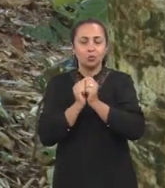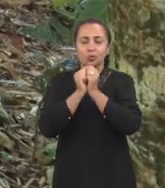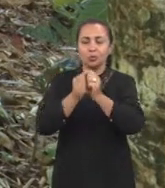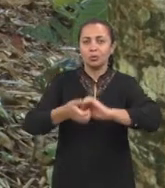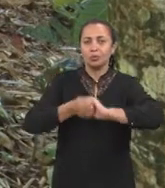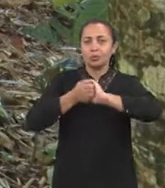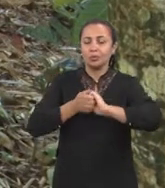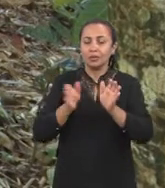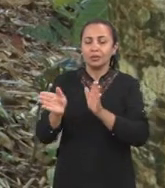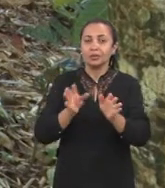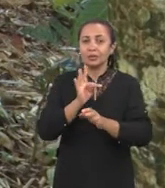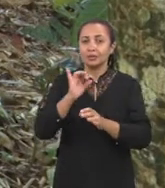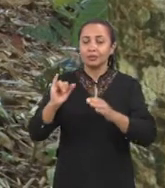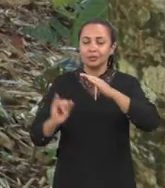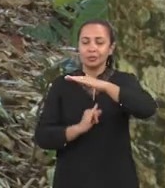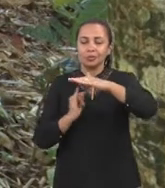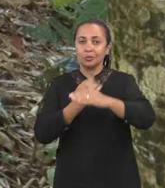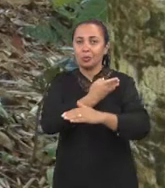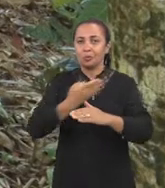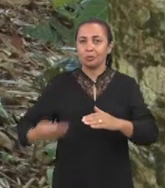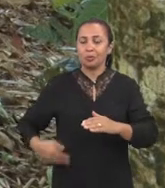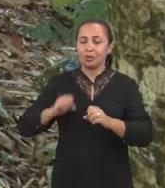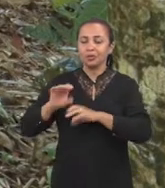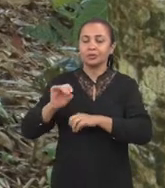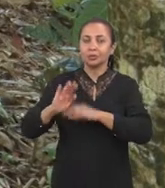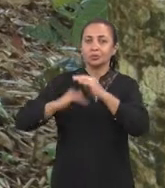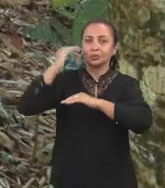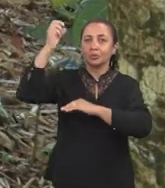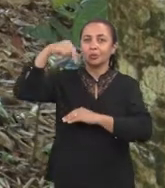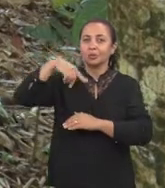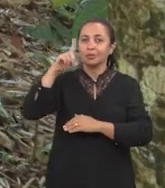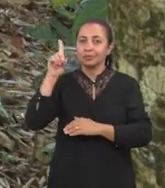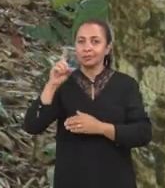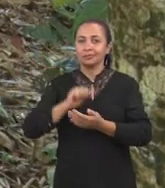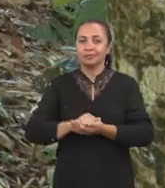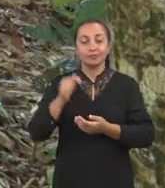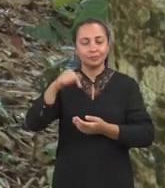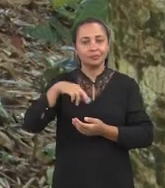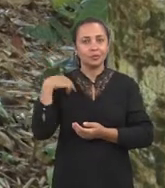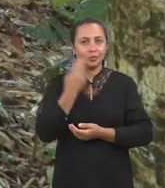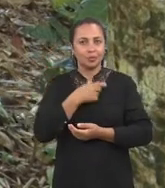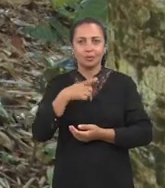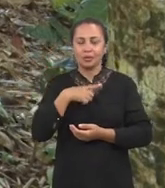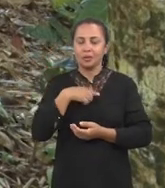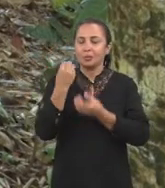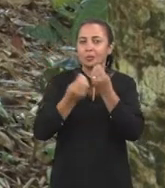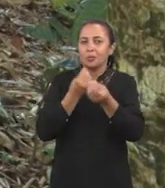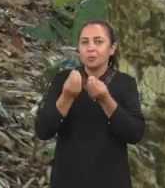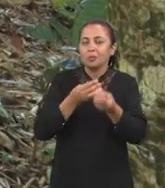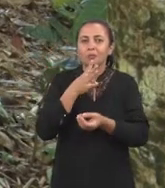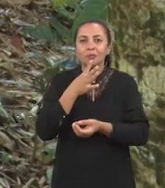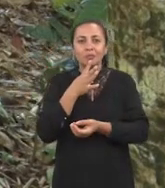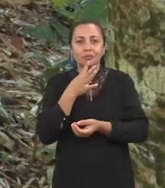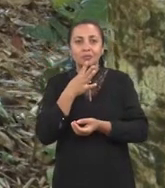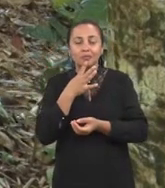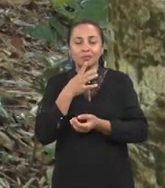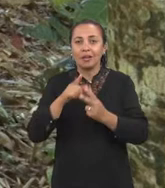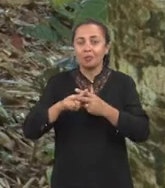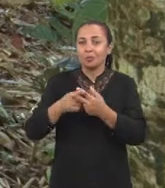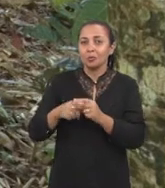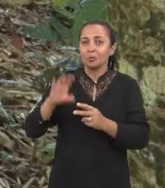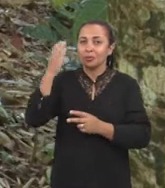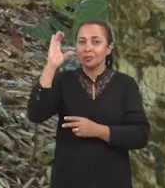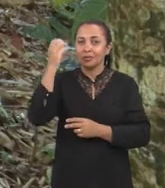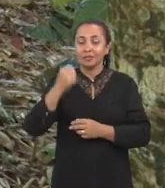parceria entre TVs e instituições públicas de ensino superior nordestinas. Aqui temos a oportunidade de conhecer as